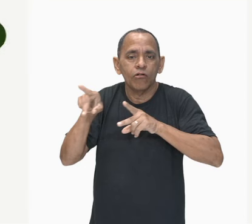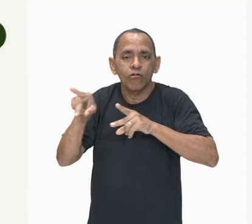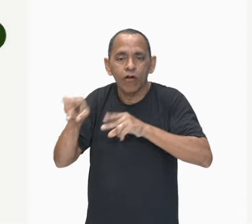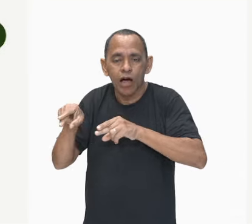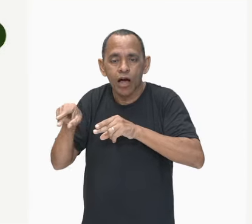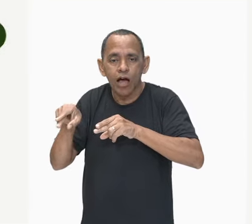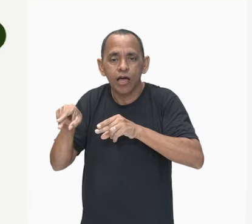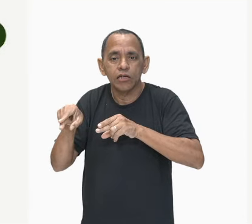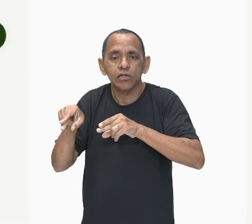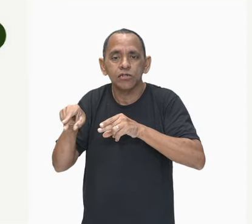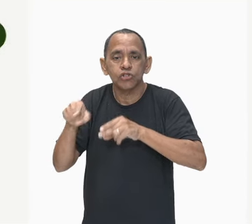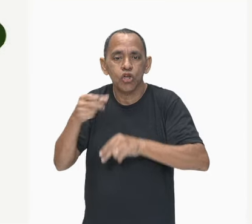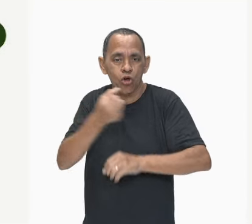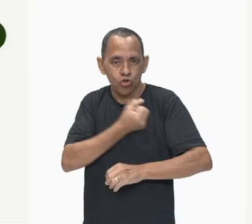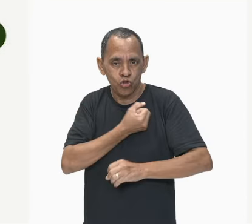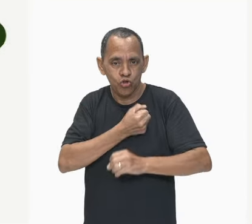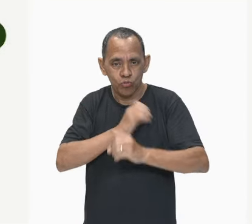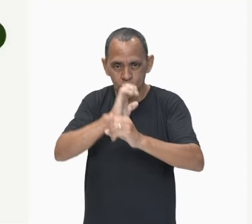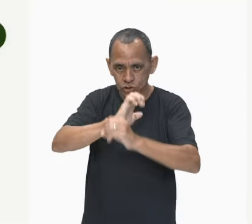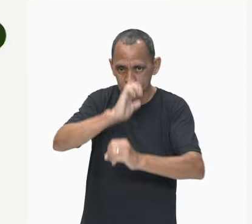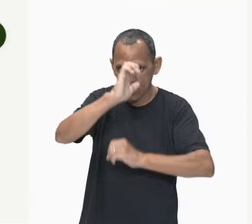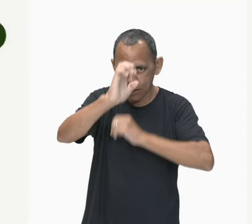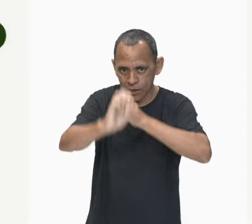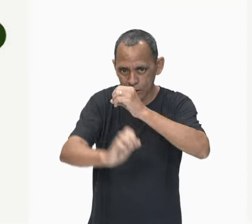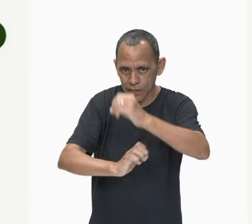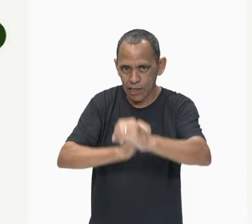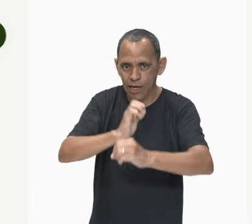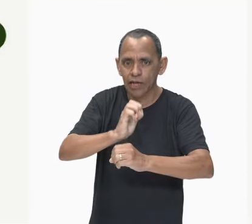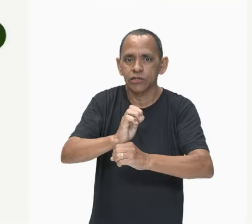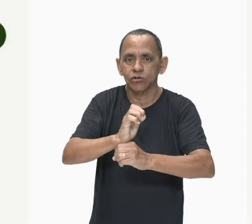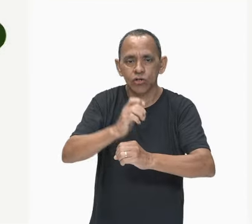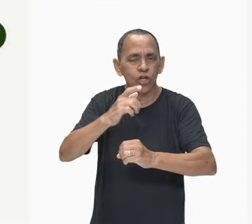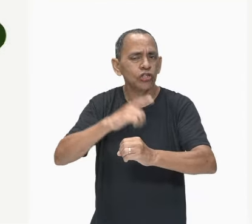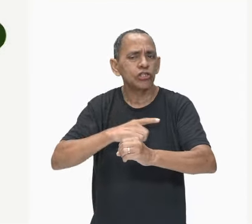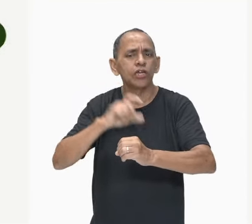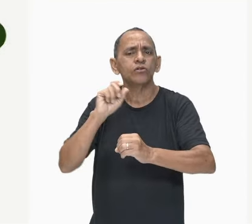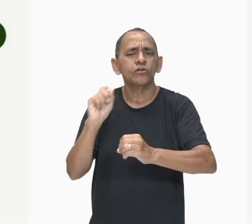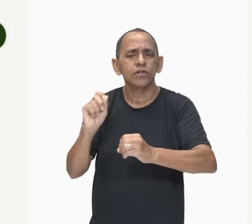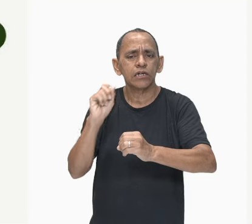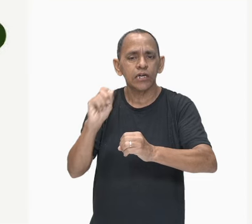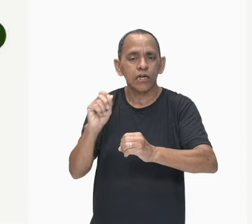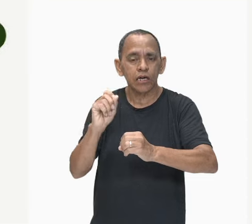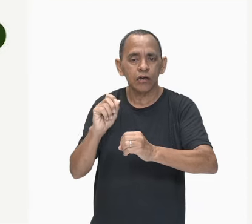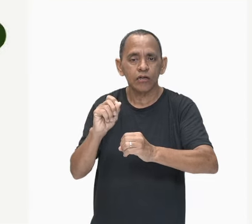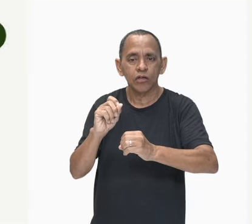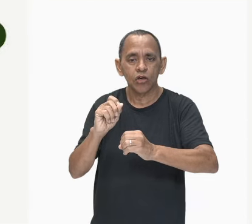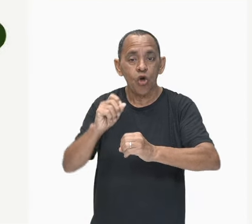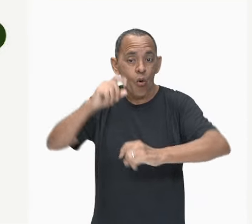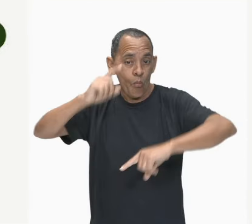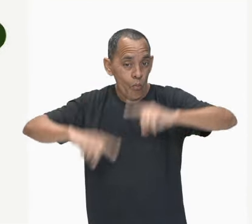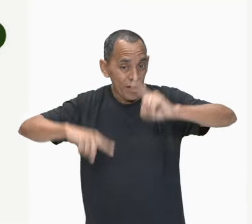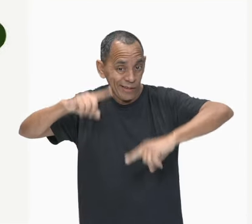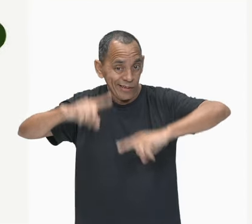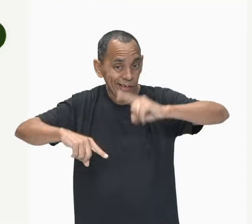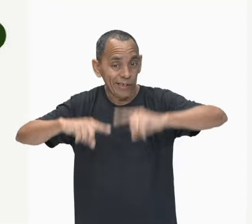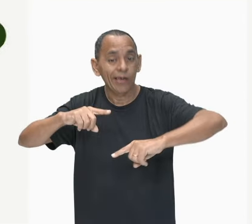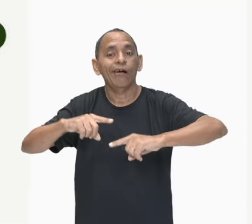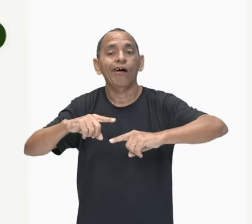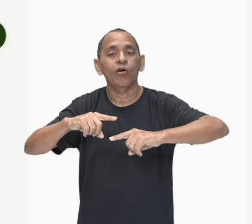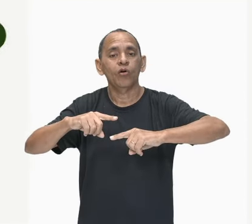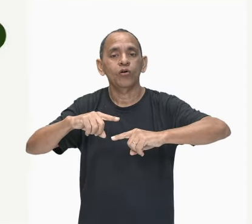aos números de elétrons, eu tenho o seguinte, corpo eletricamente neutro.